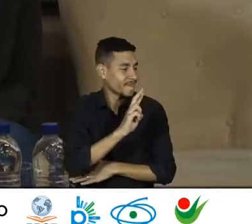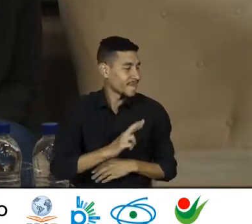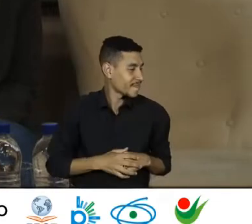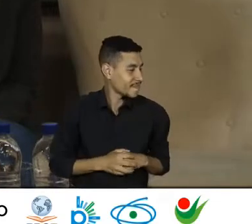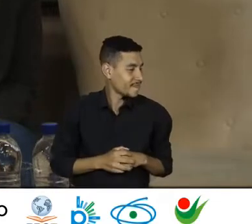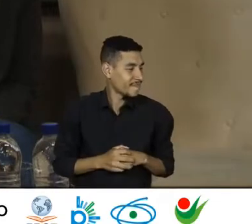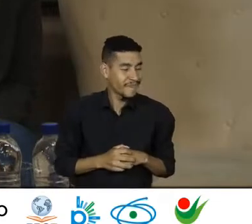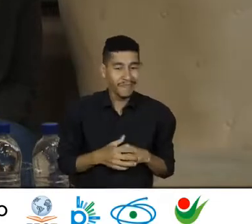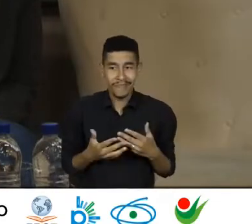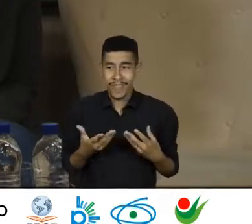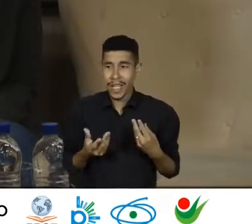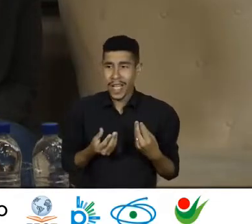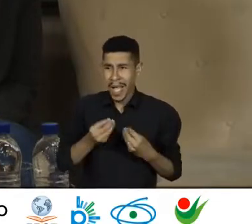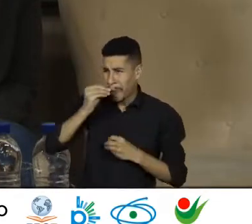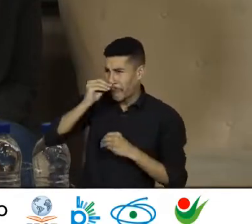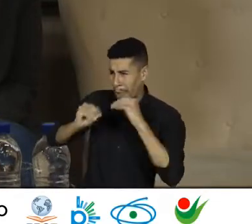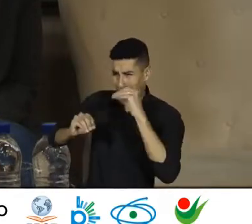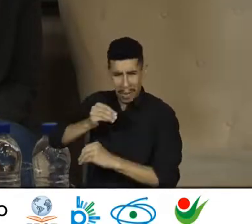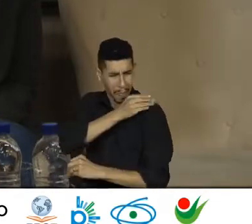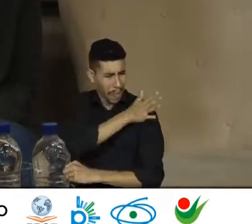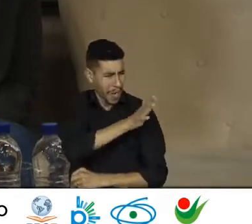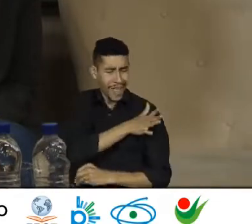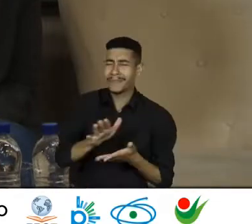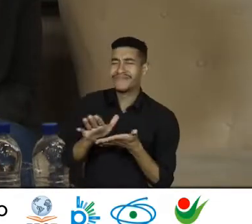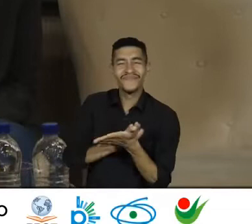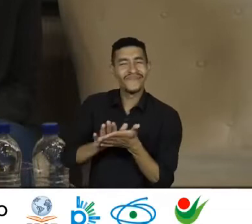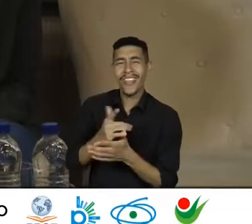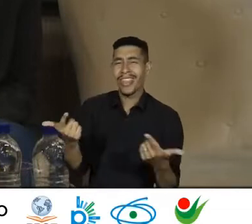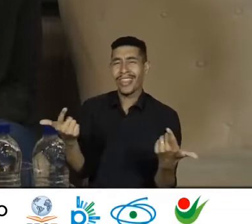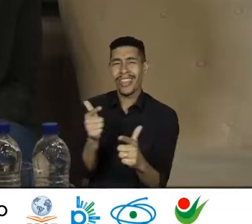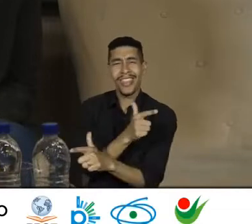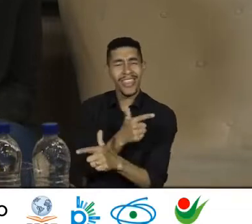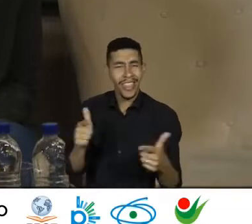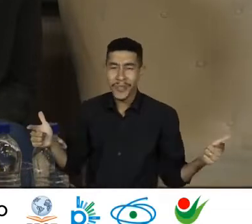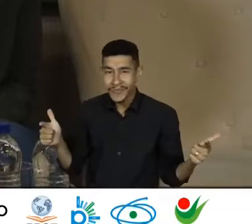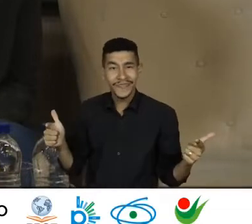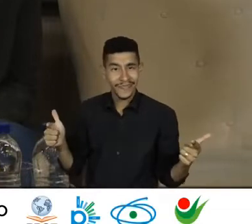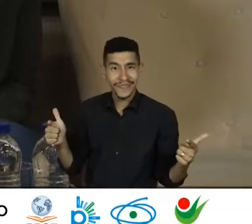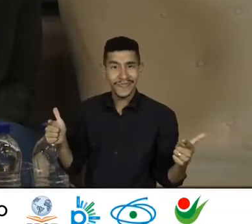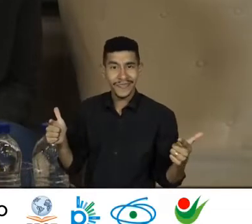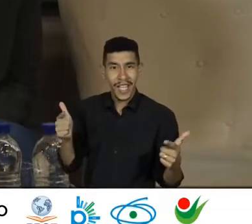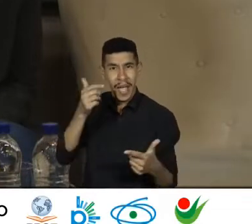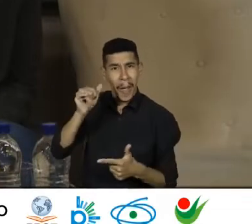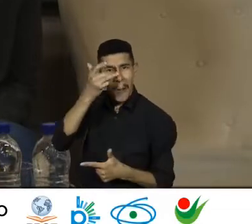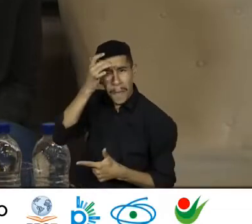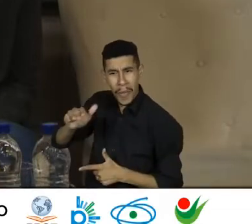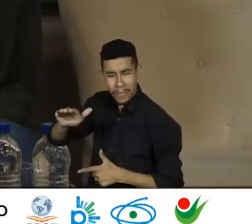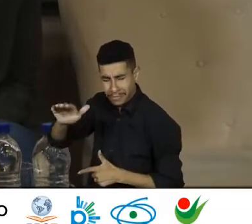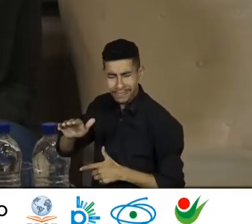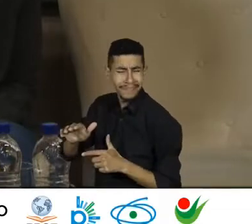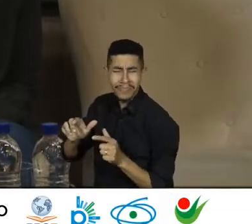Não se despreza um olhar Nem mesmo o menor favor